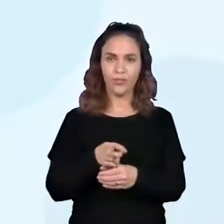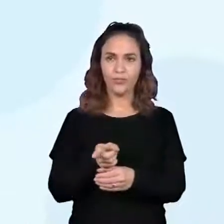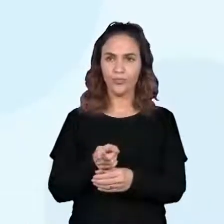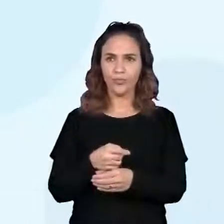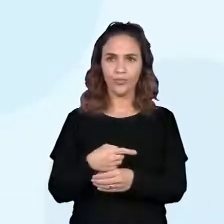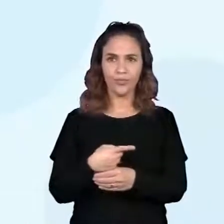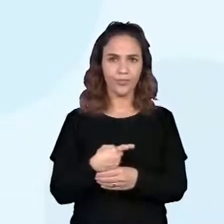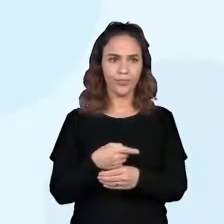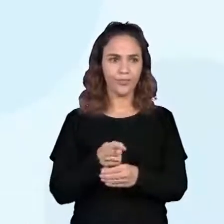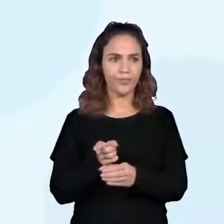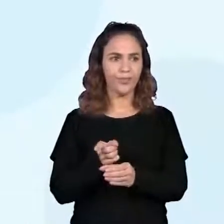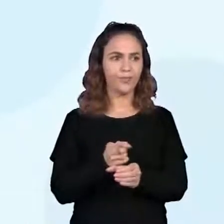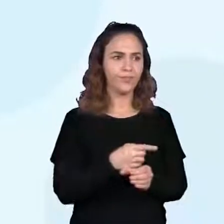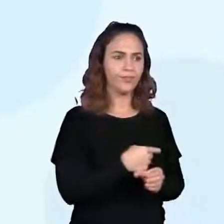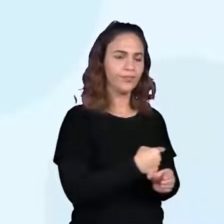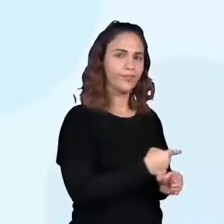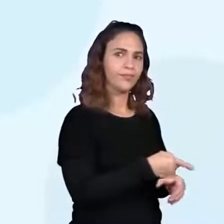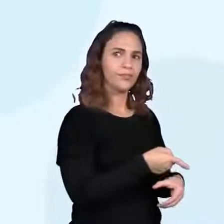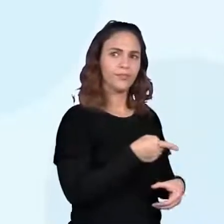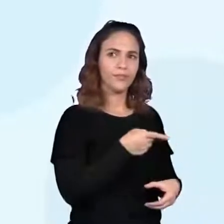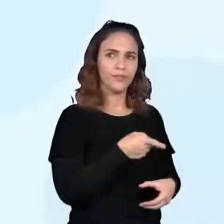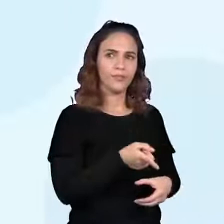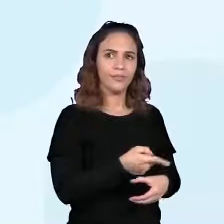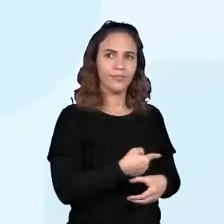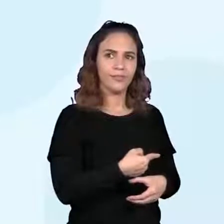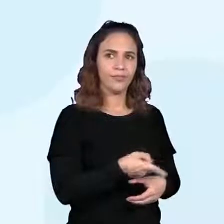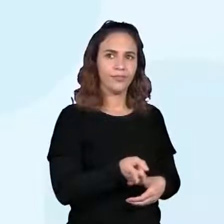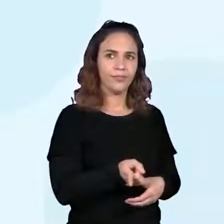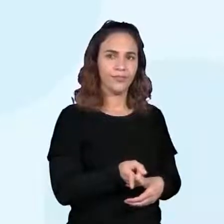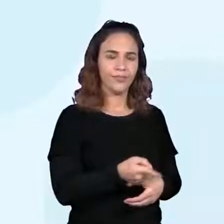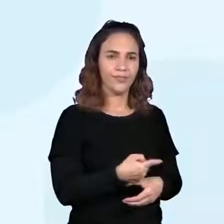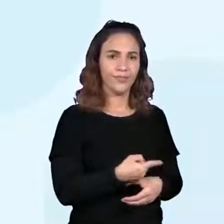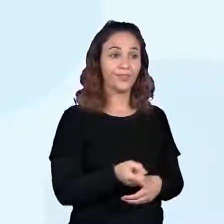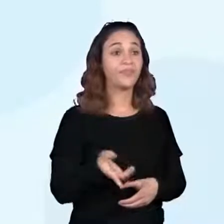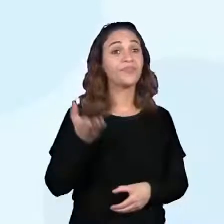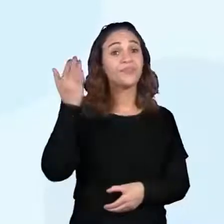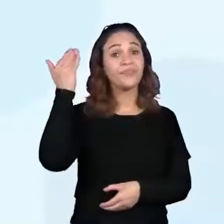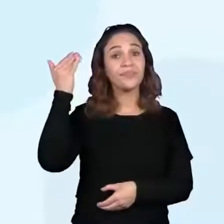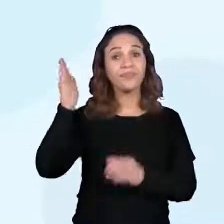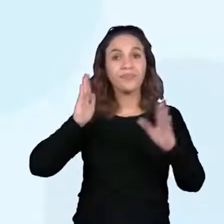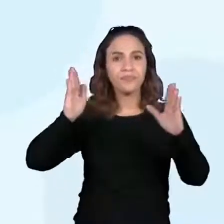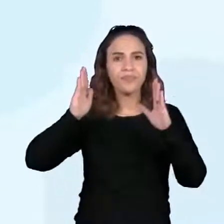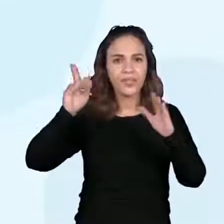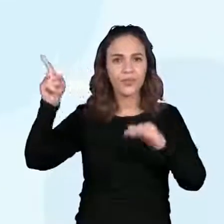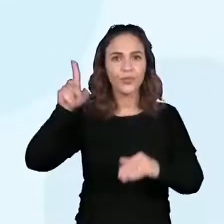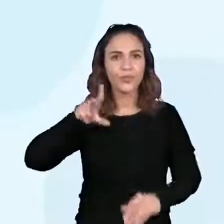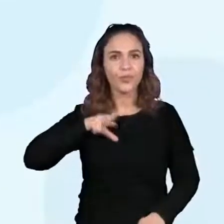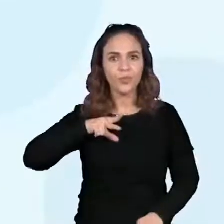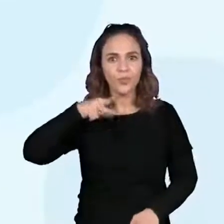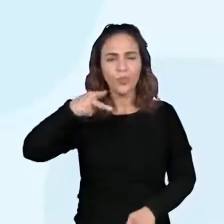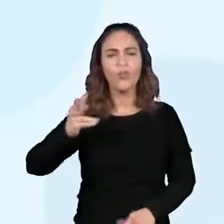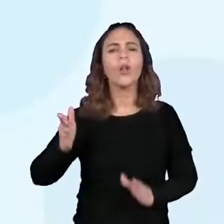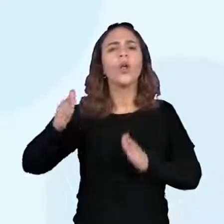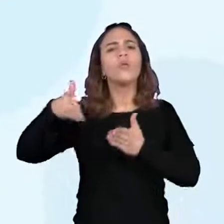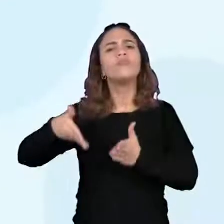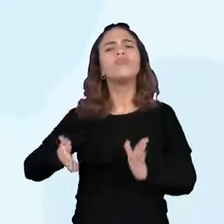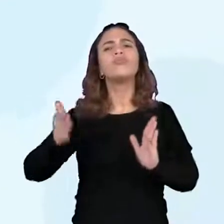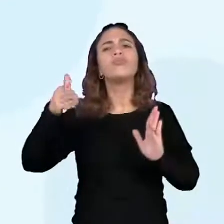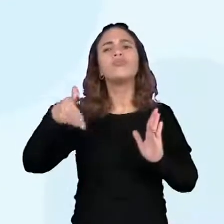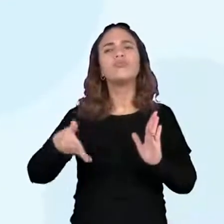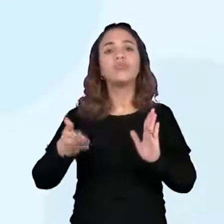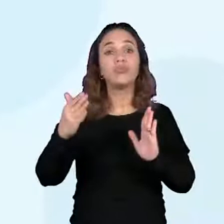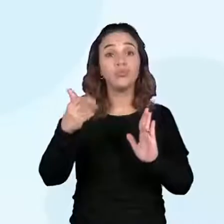Durante as grandes navegações, na época em que os portugueses chegaram ao Brasil, os navegantes já